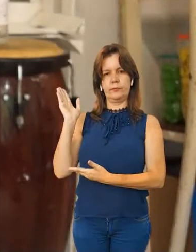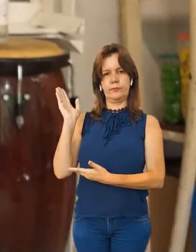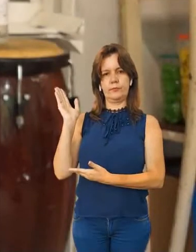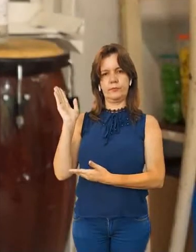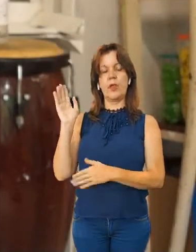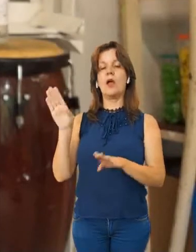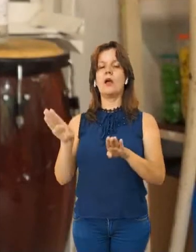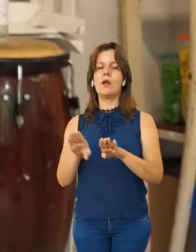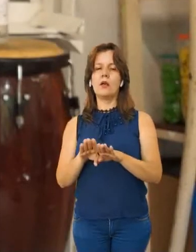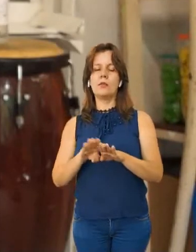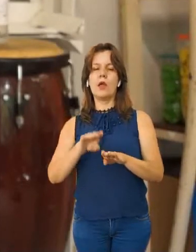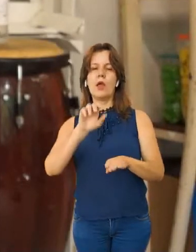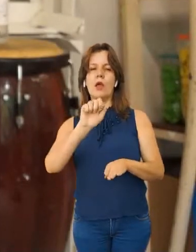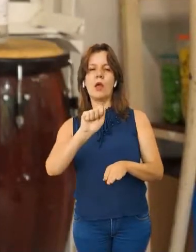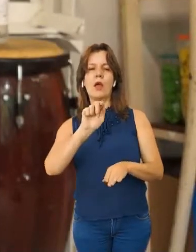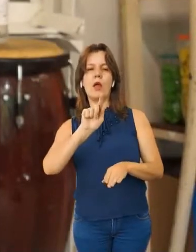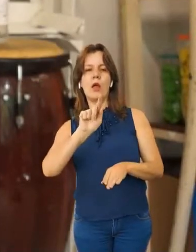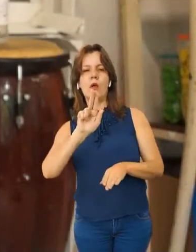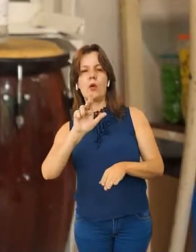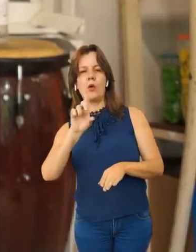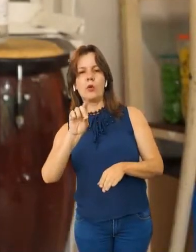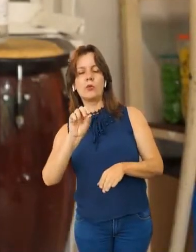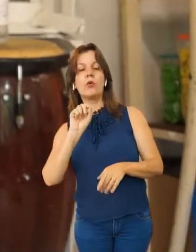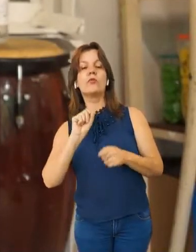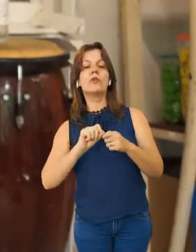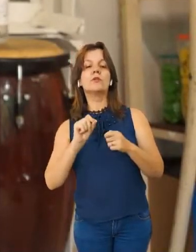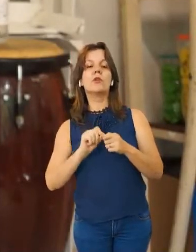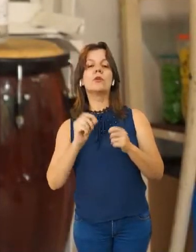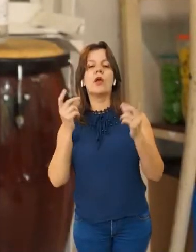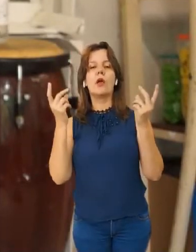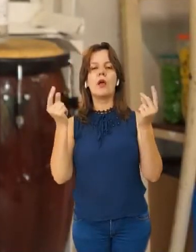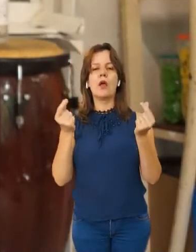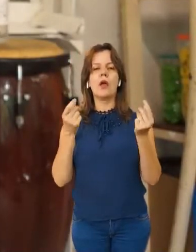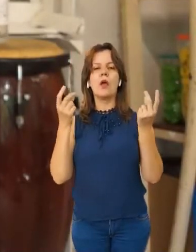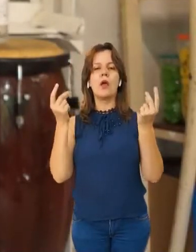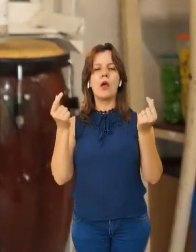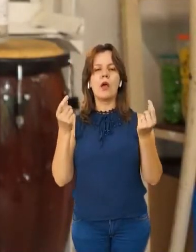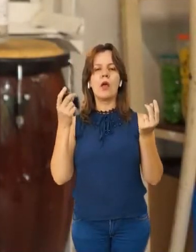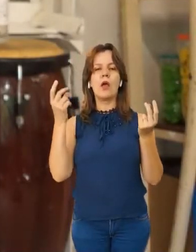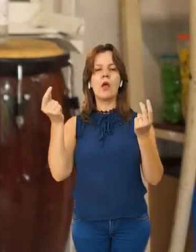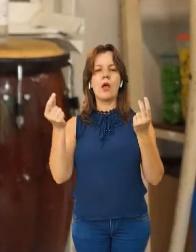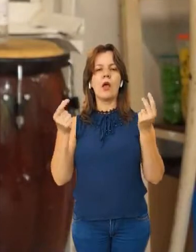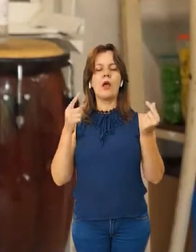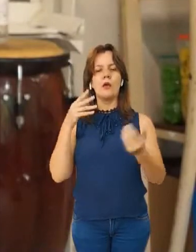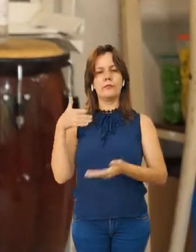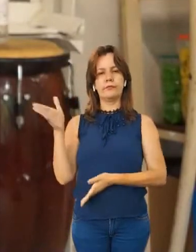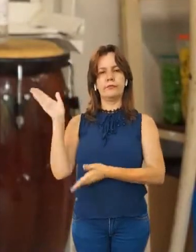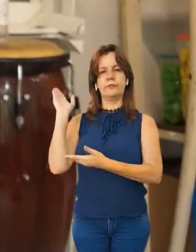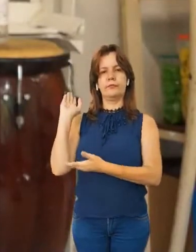E a parte aguda, nós vamos executar simplesmente estalando os nossos dedos.